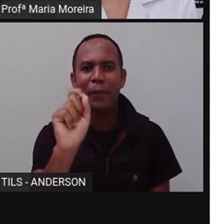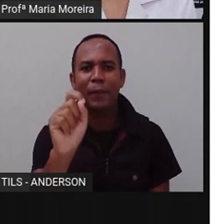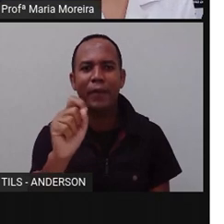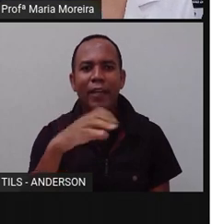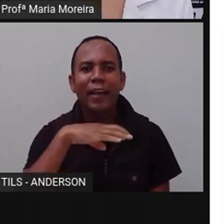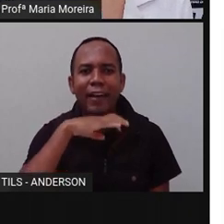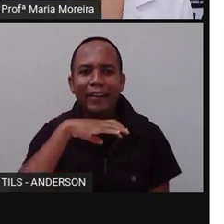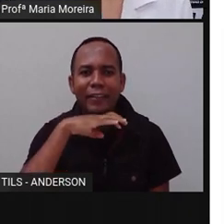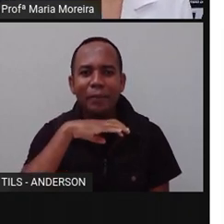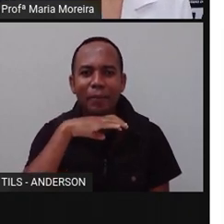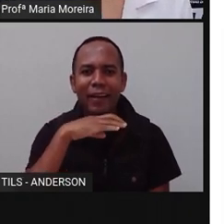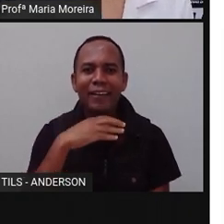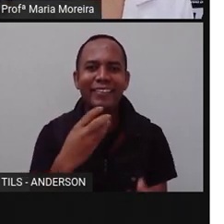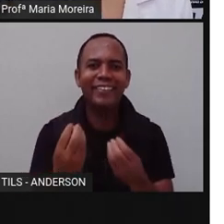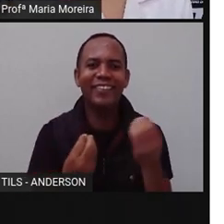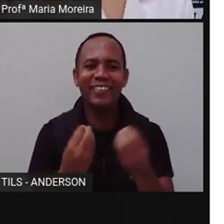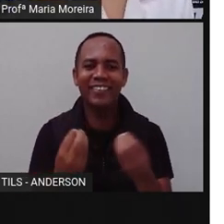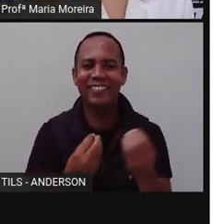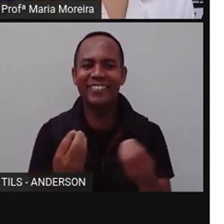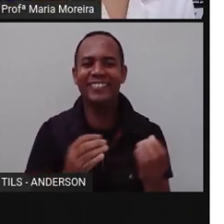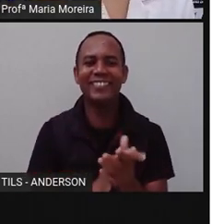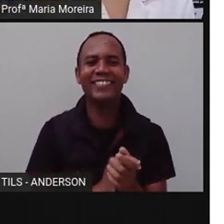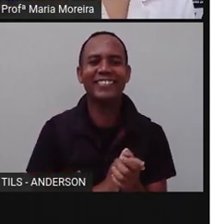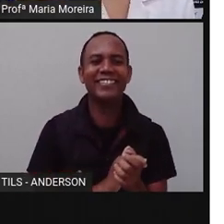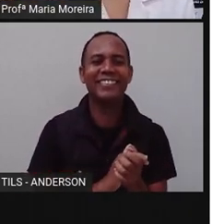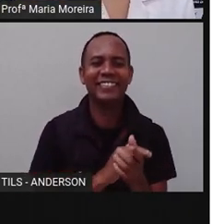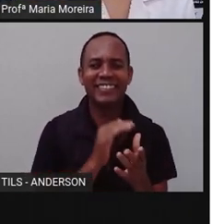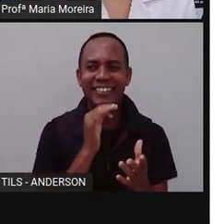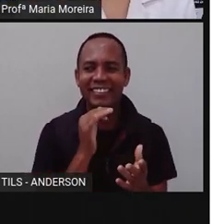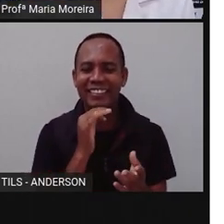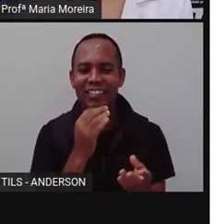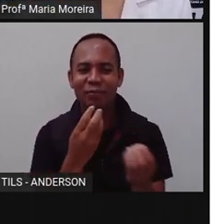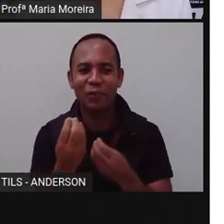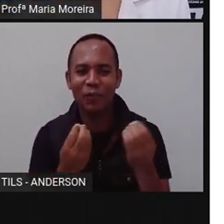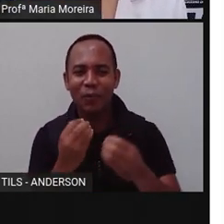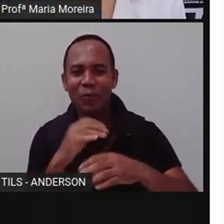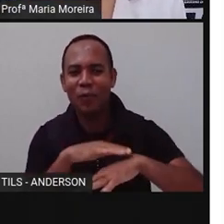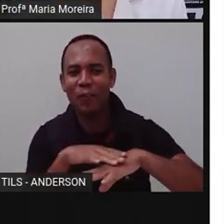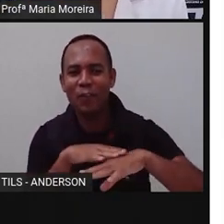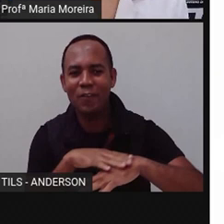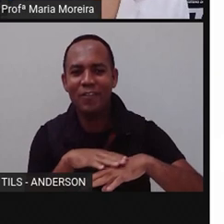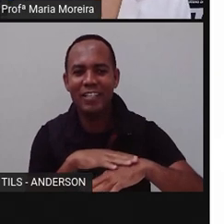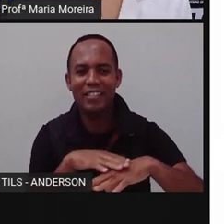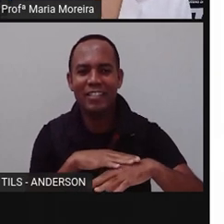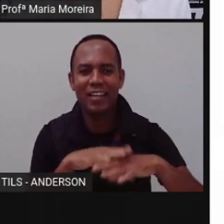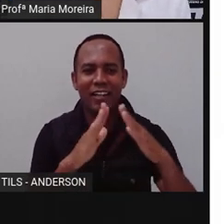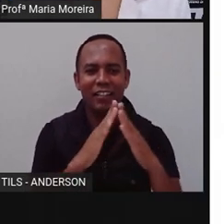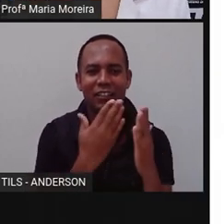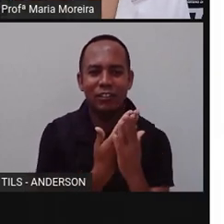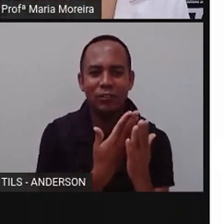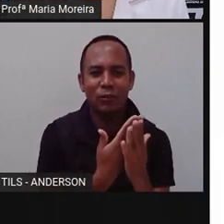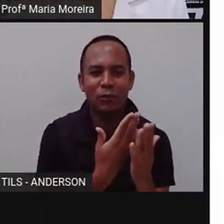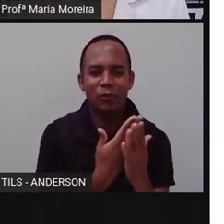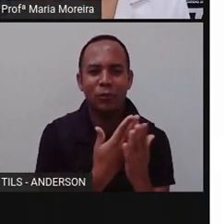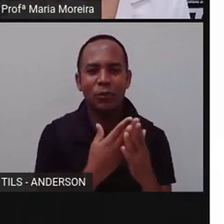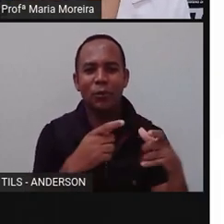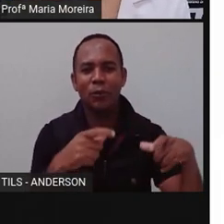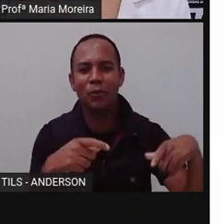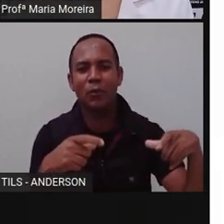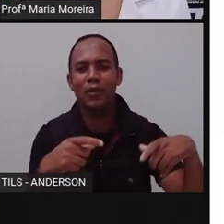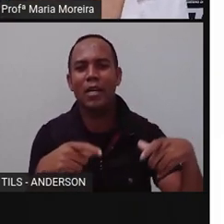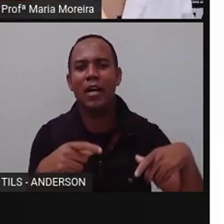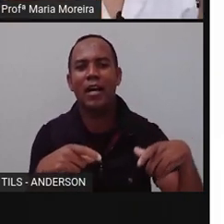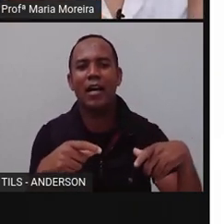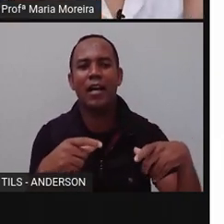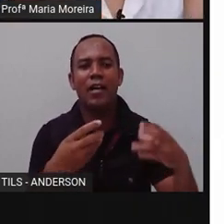de vez em quando. Então, o habitat, na verdade, a vai conversar sobre ele, né? Nessa aula de hoje. Sobre o habitat, habitat, que seria